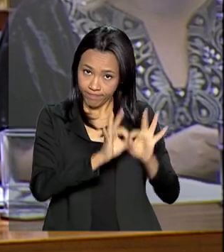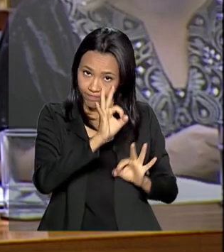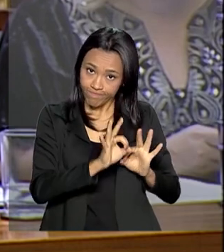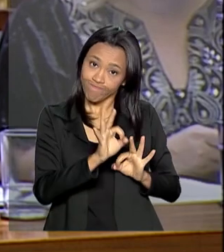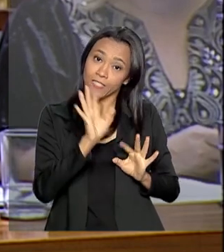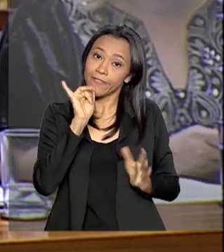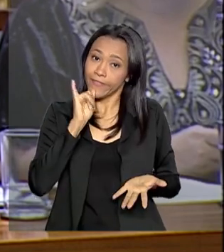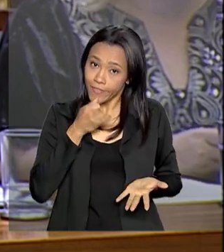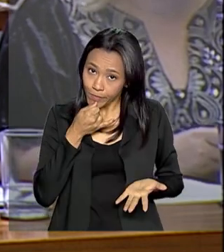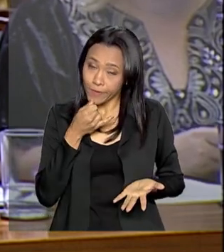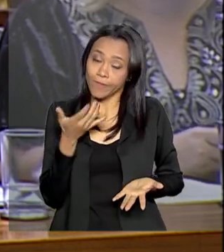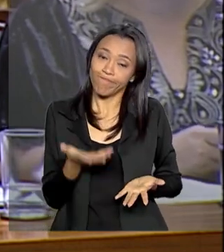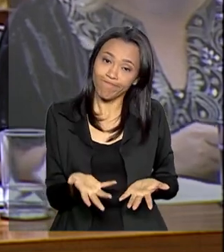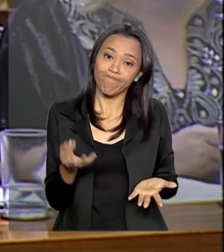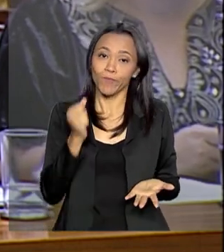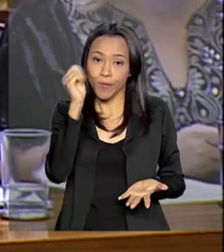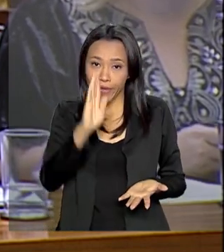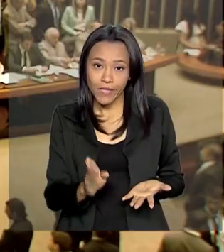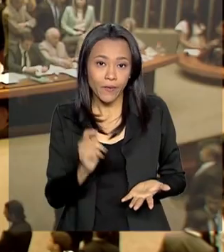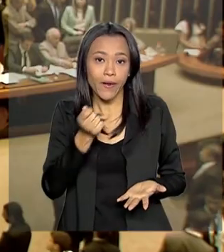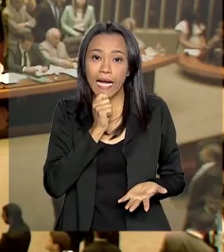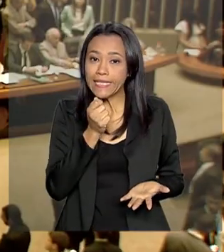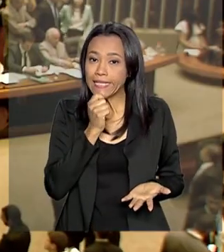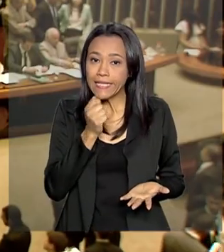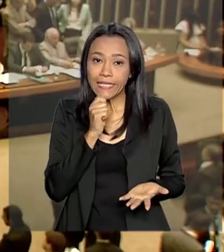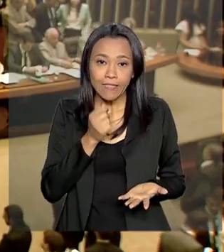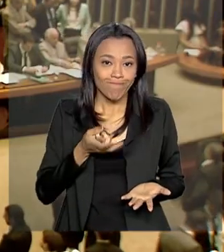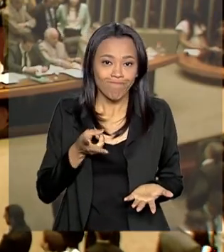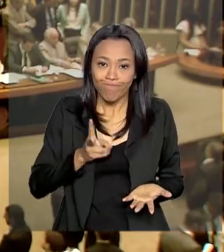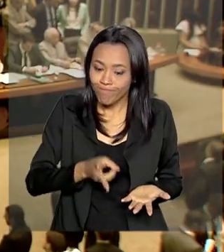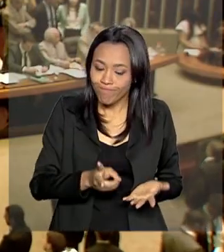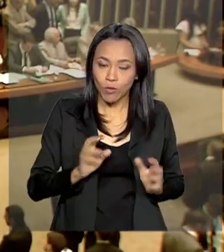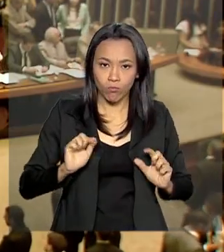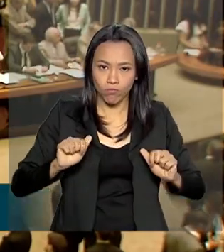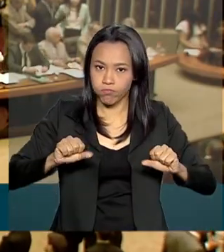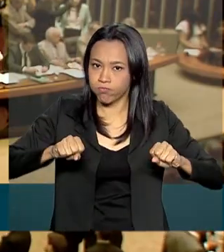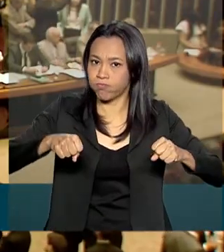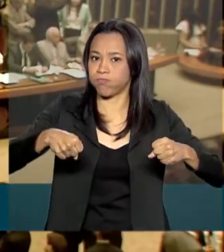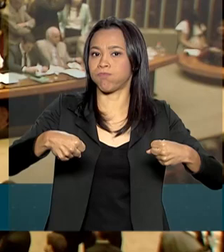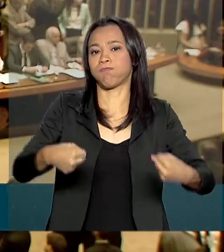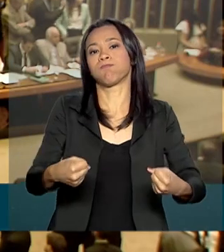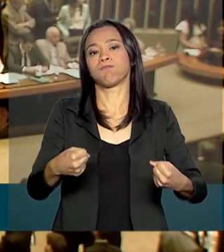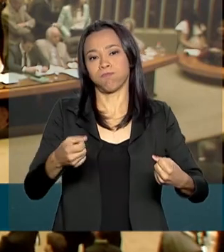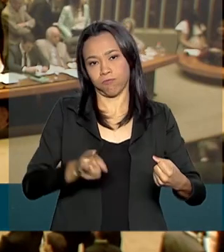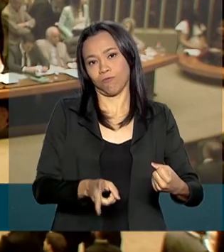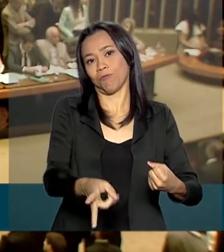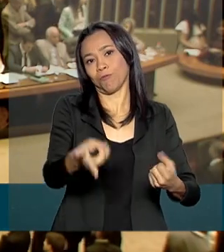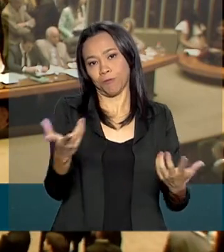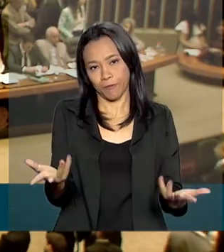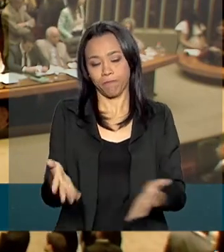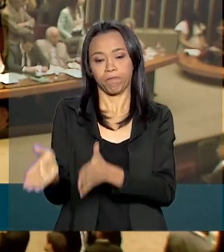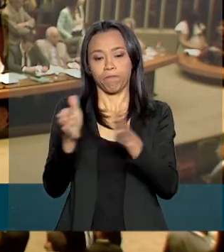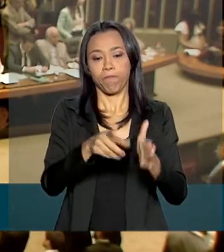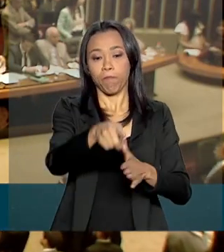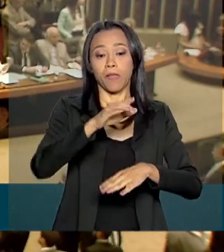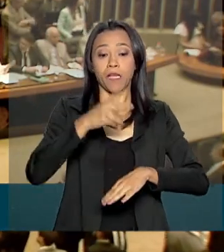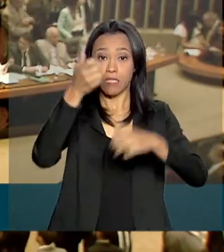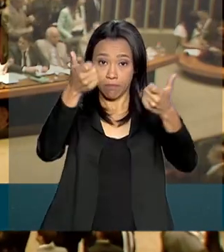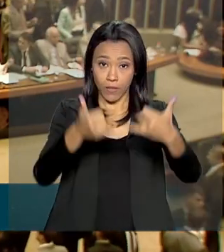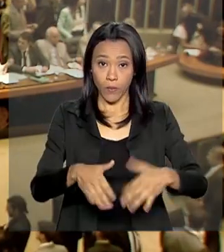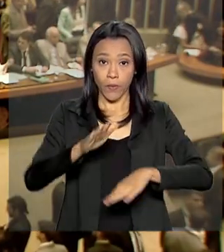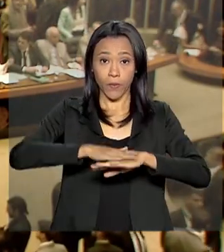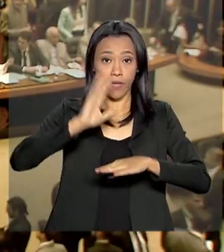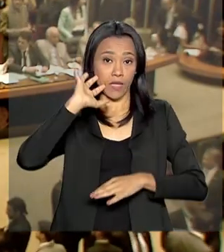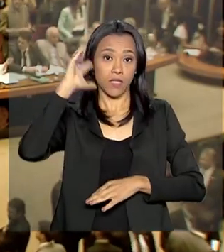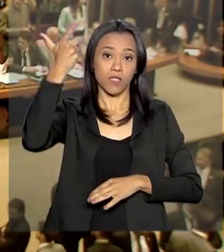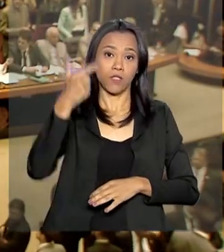Infelizmente, o Brasil ainda não decolou. O ministro pontuou aqui na Comissão Geral que as decisões que estão sendo tomadas